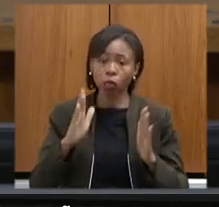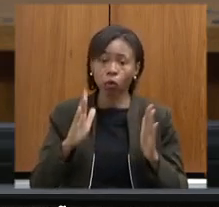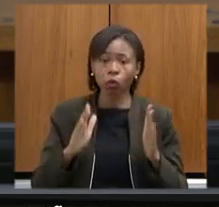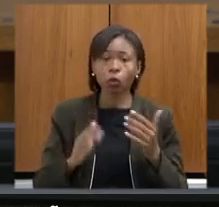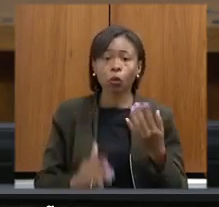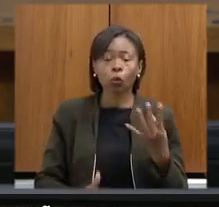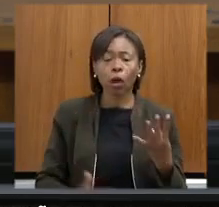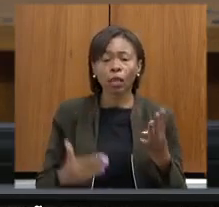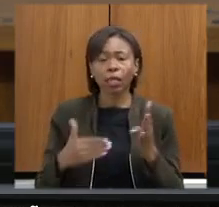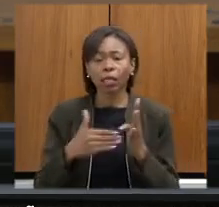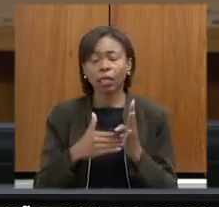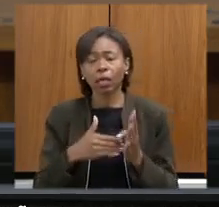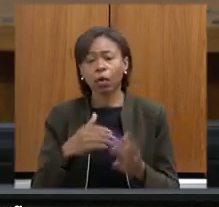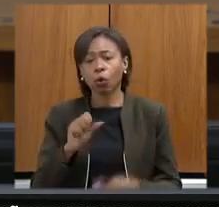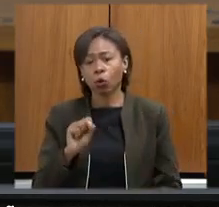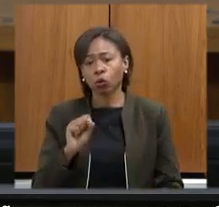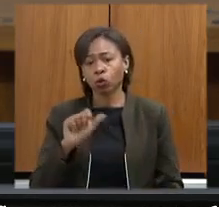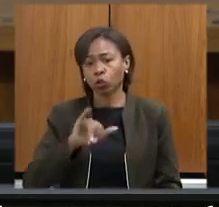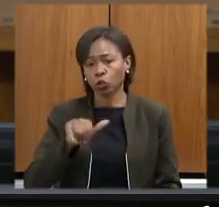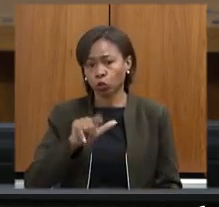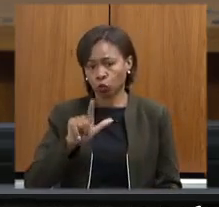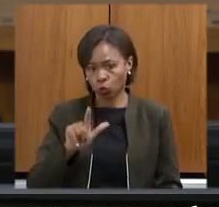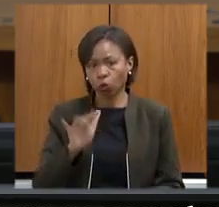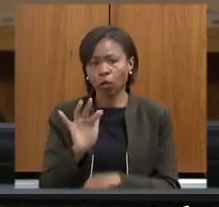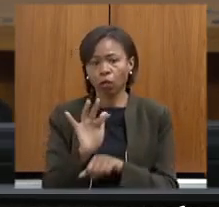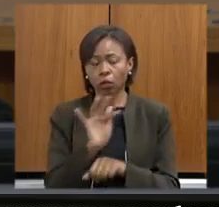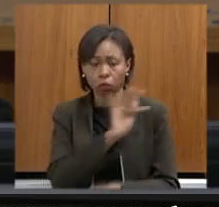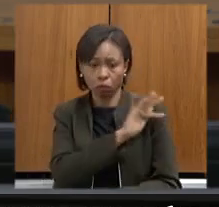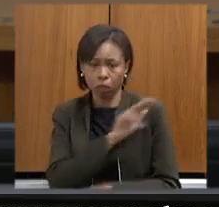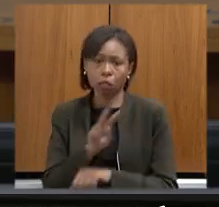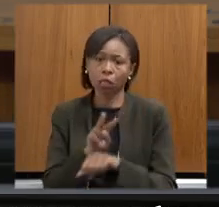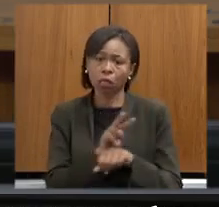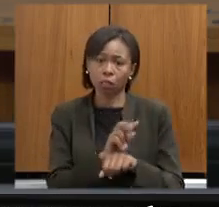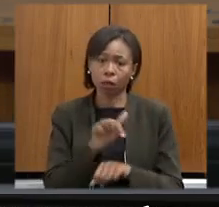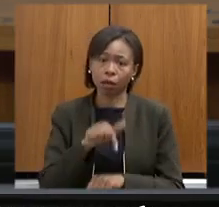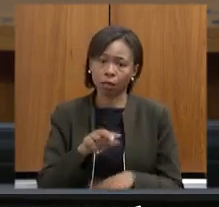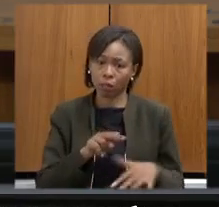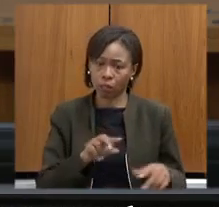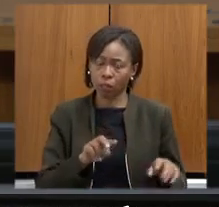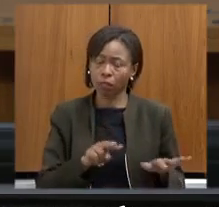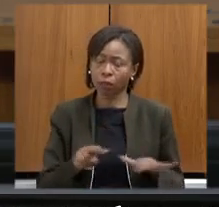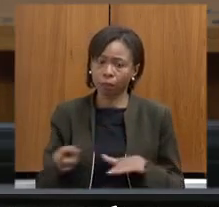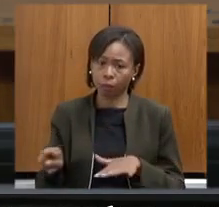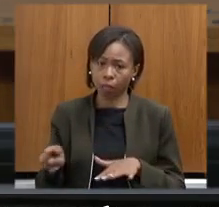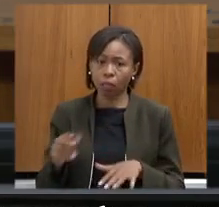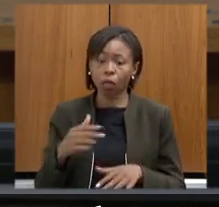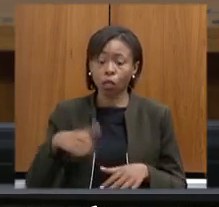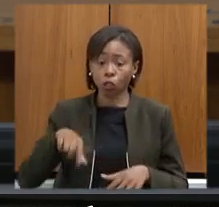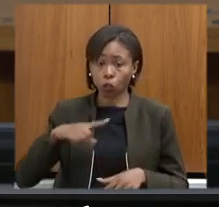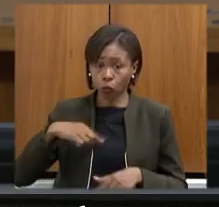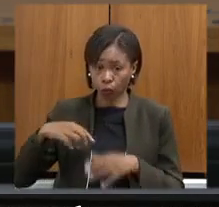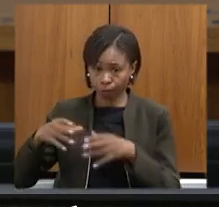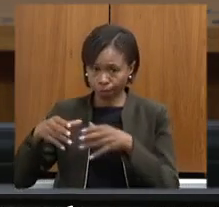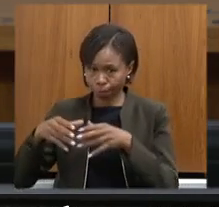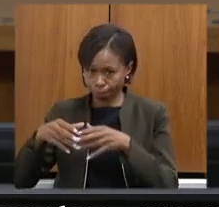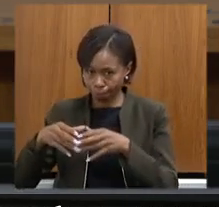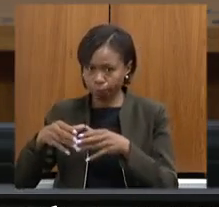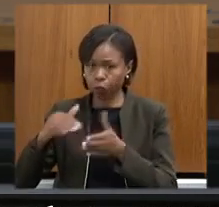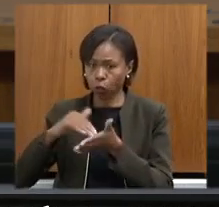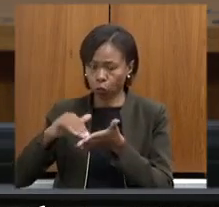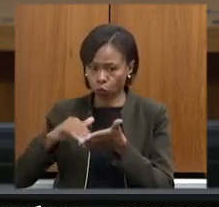8 de julho que está sendo realizado essa semana seja pela nossa equipe de fiscalização o subsecretário está aqui presente